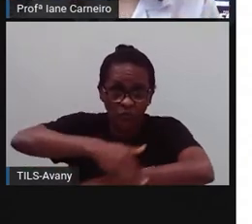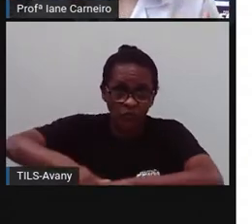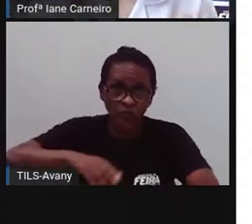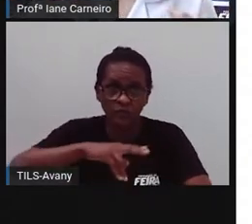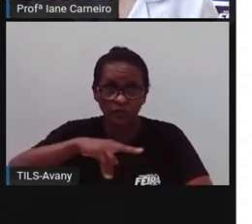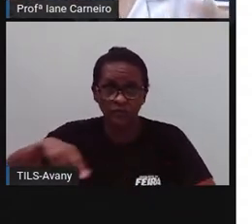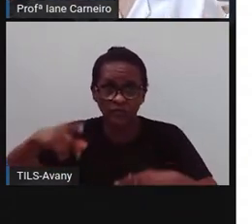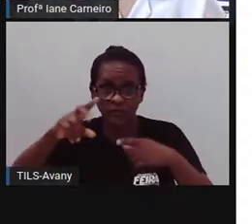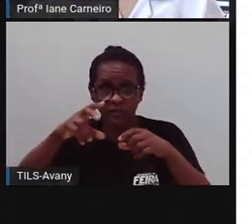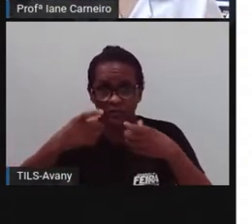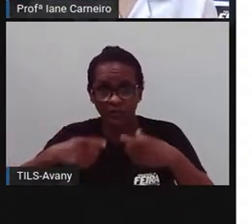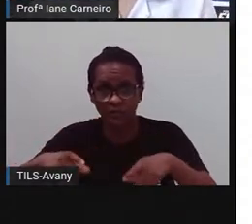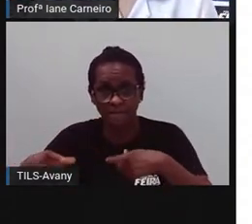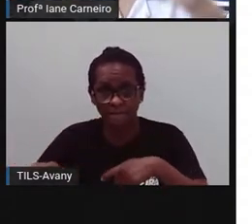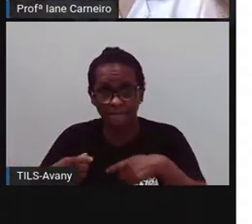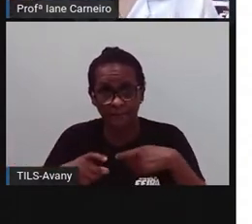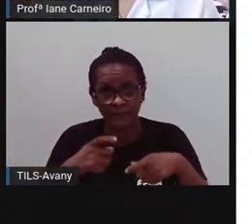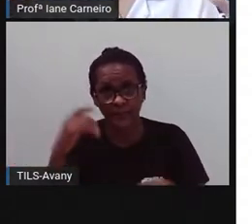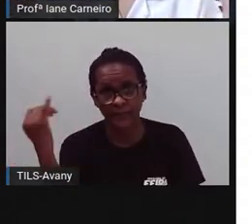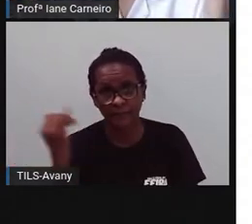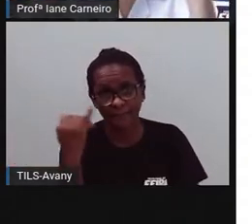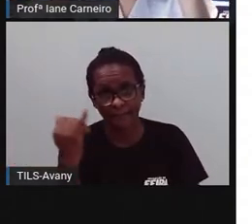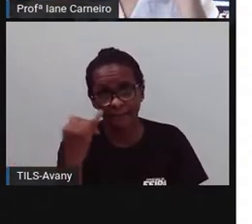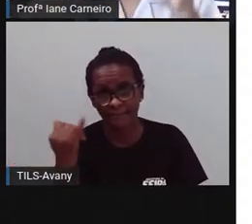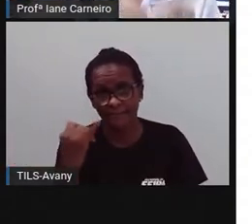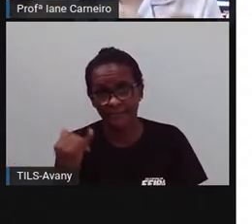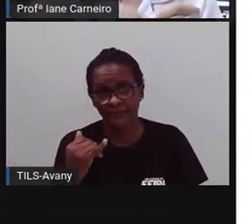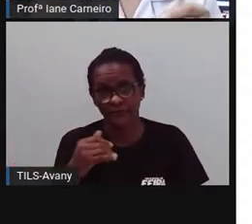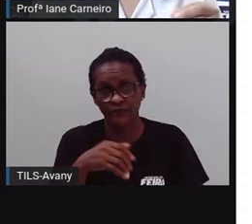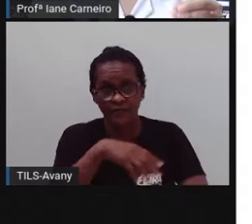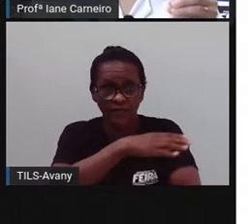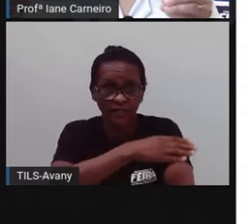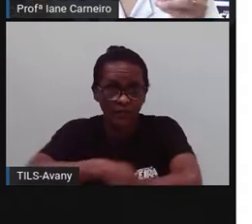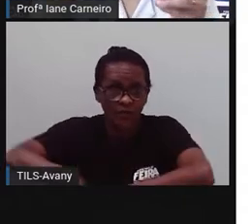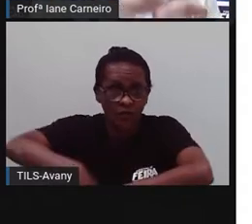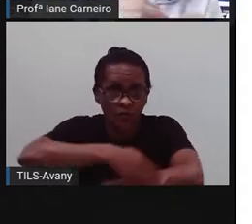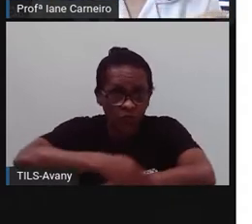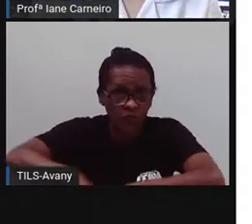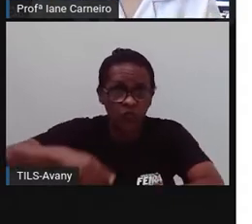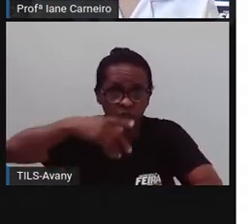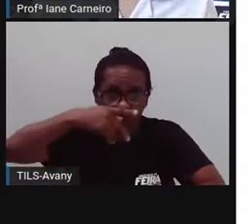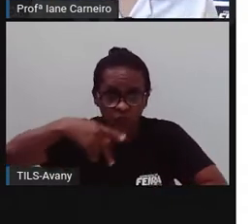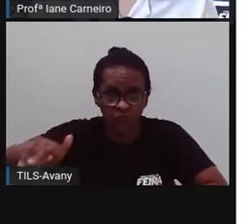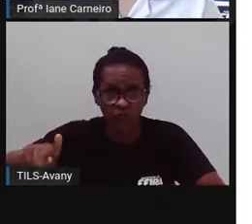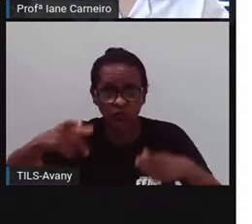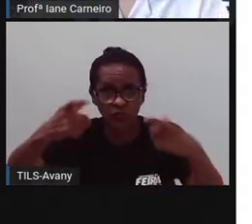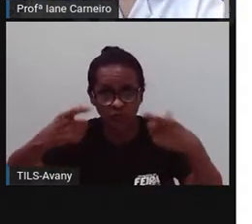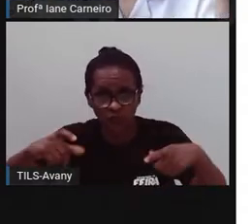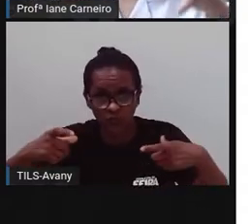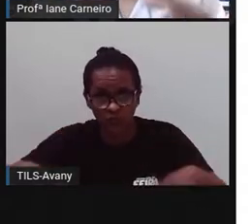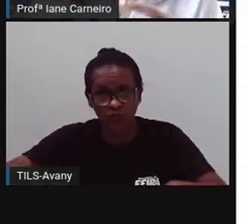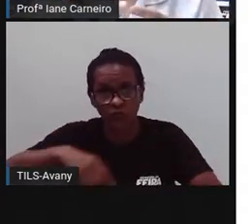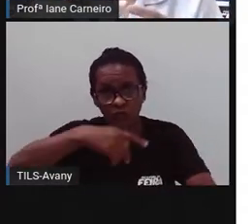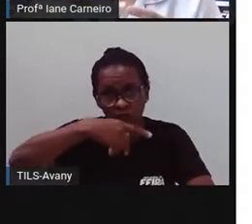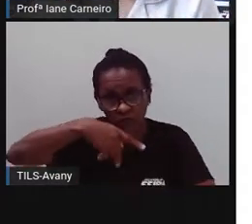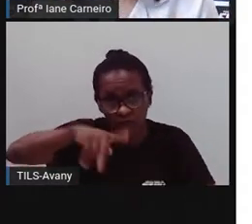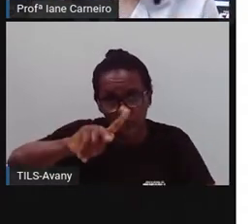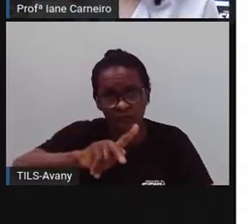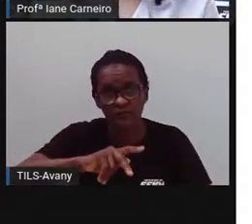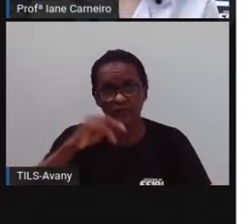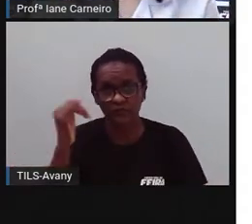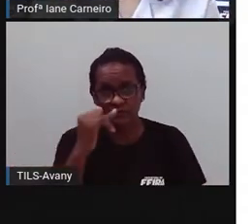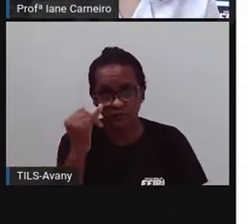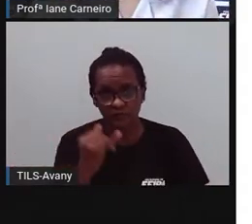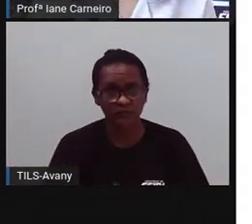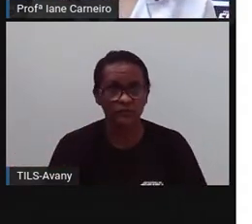nome do bairro, né? E você ter essa compreensão que a sua rua, o seu bairro está localizado numa cidade, tá